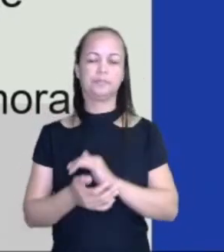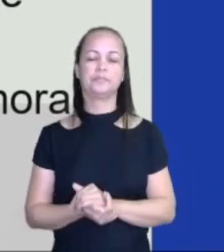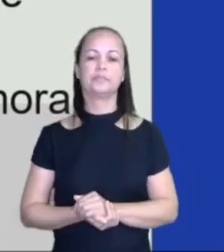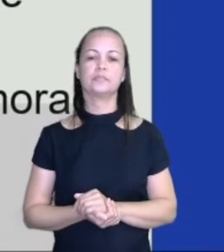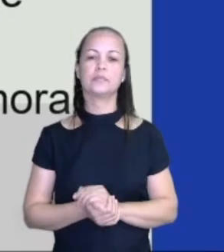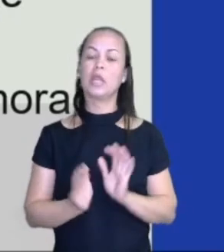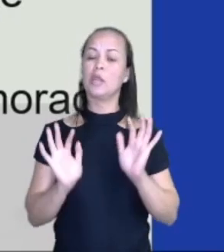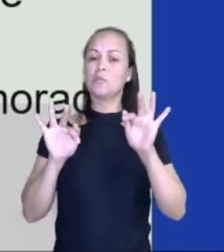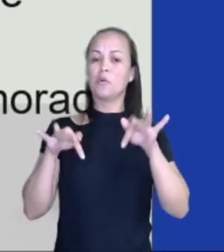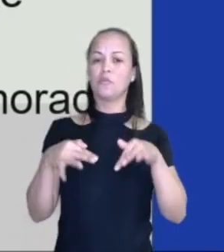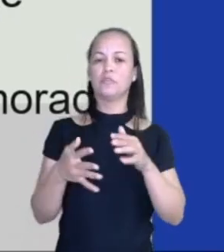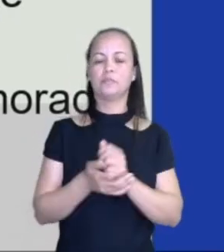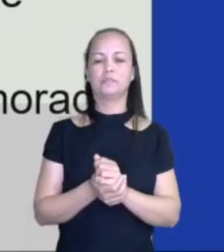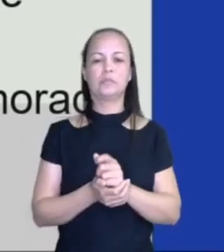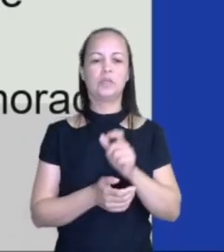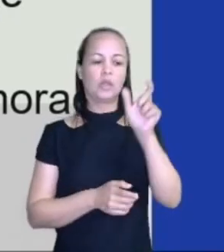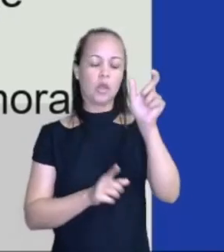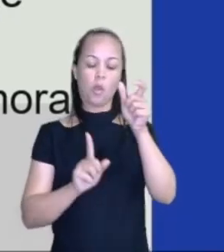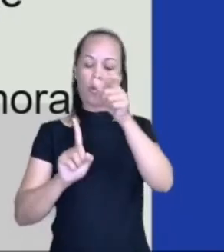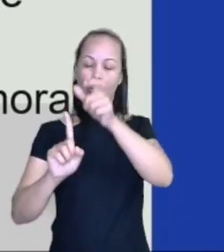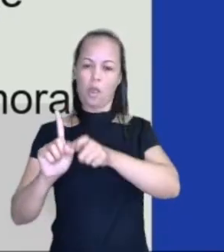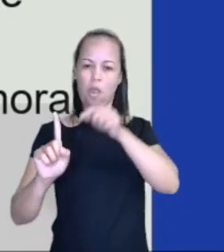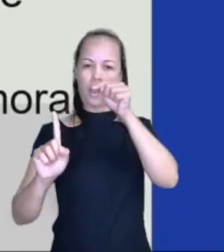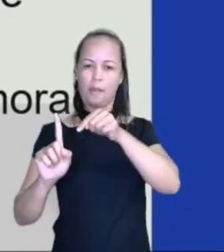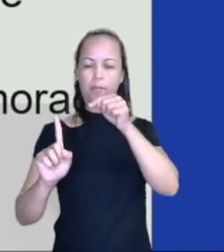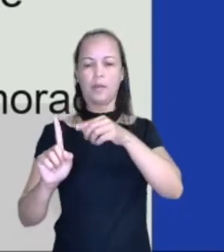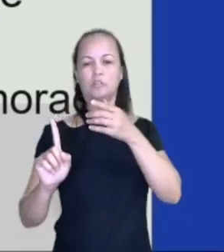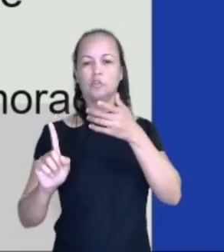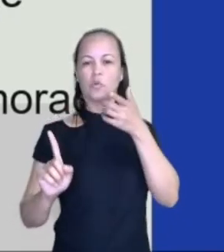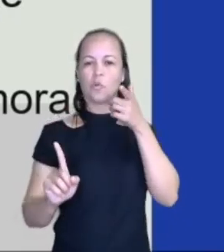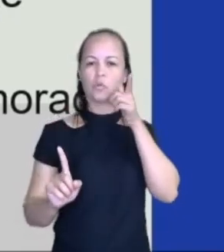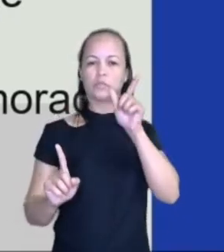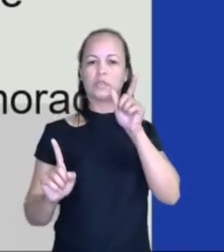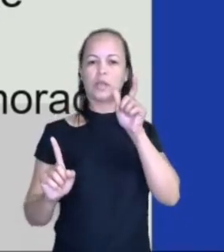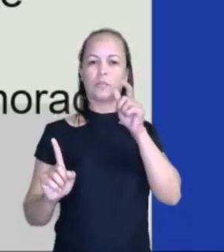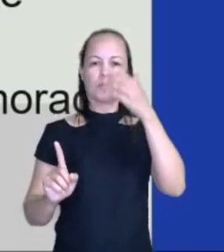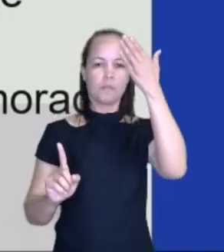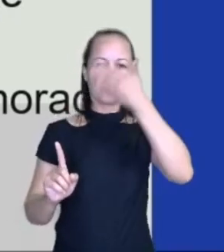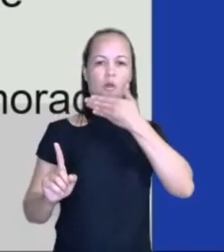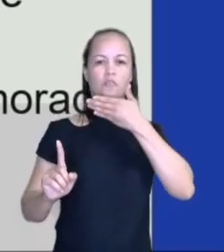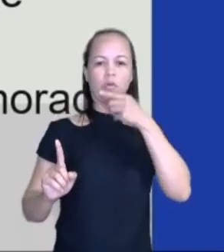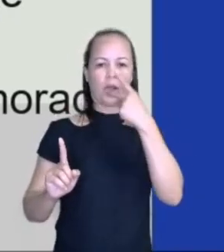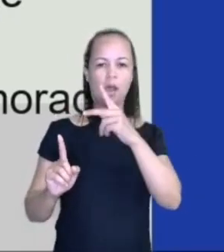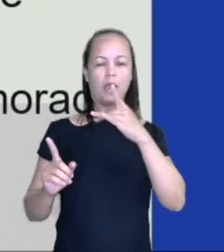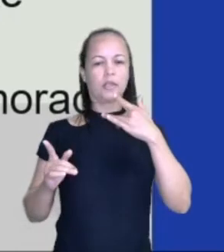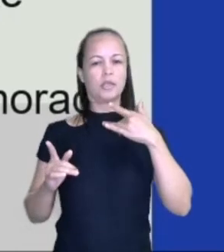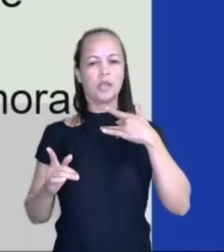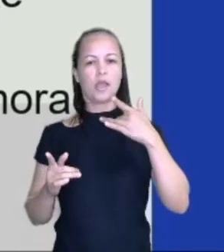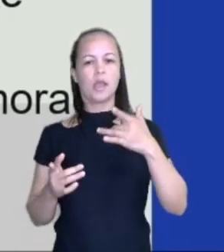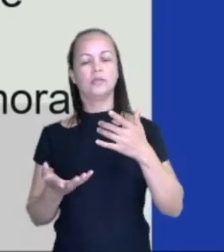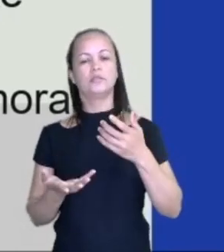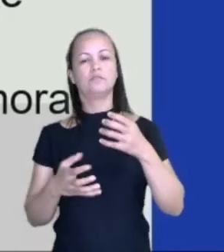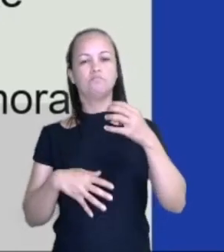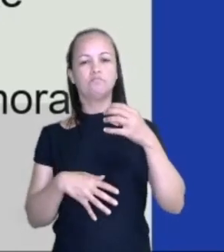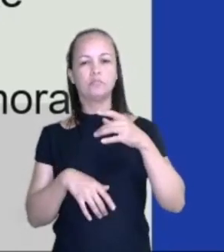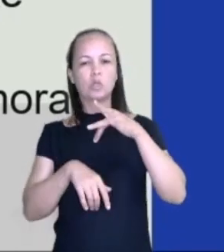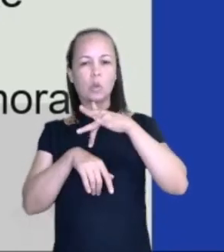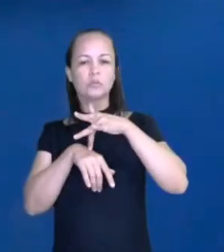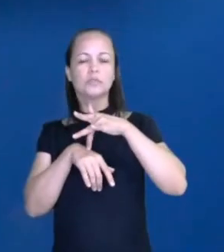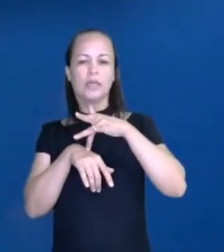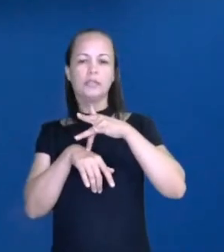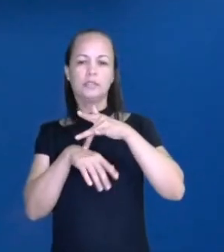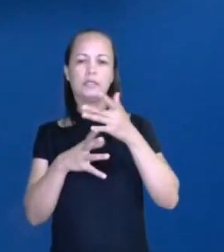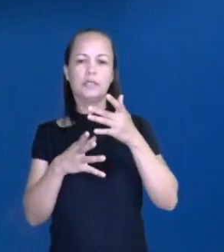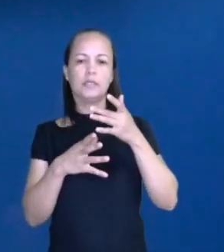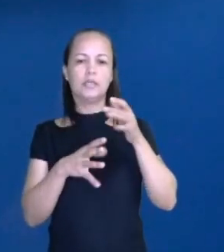E por fim, o rapaz consegue provar sua inocência e recuperar a namorada mantida em cativeiro. E aí veio o desfecho,